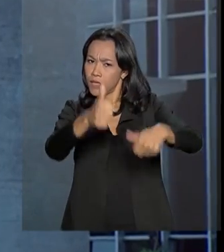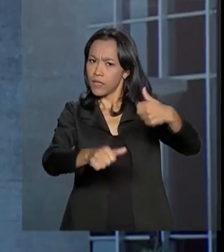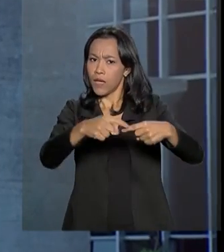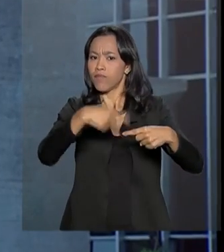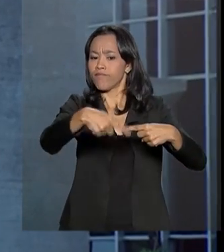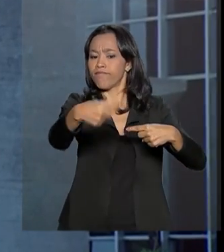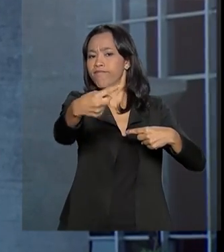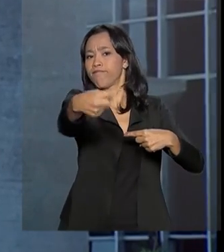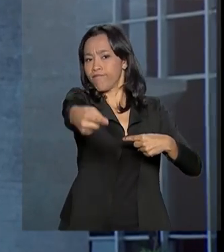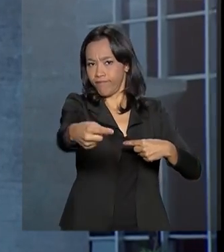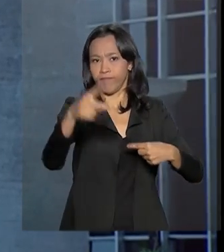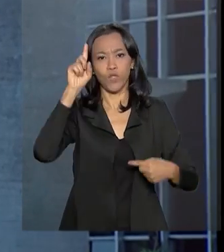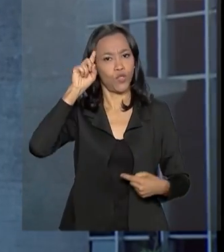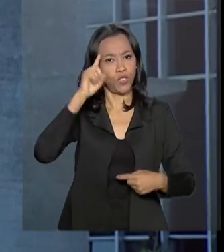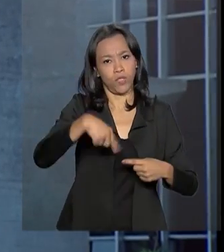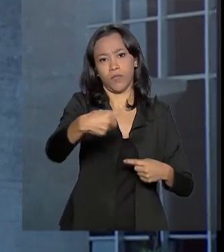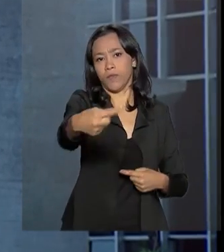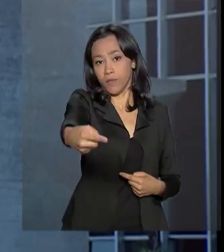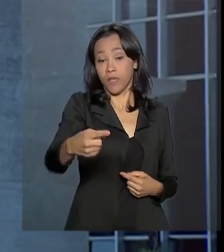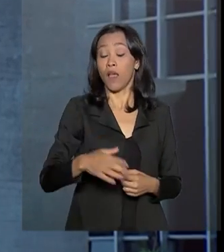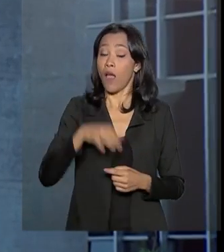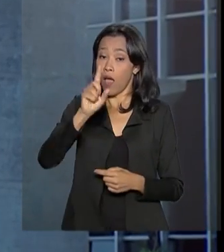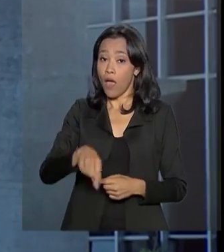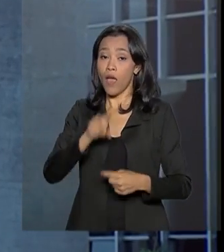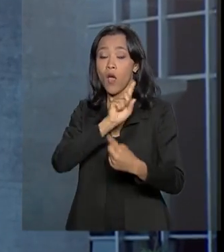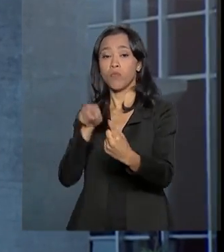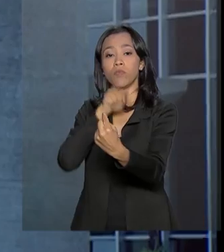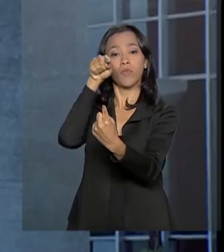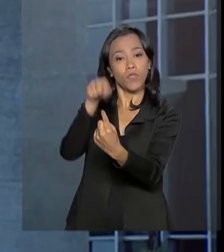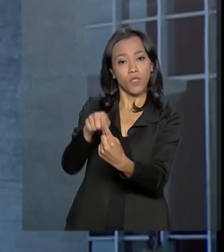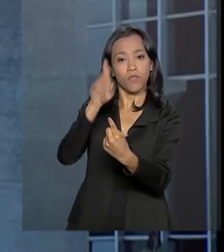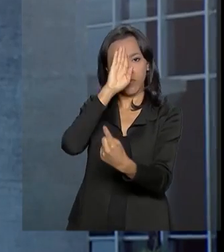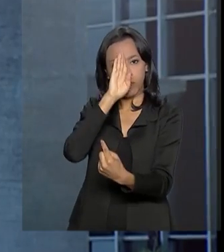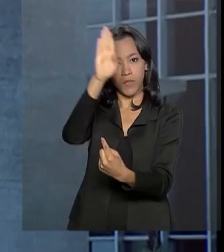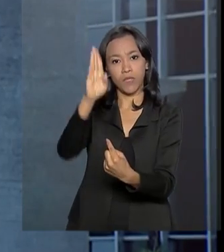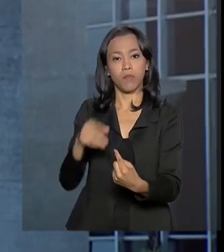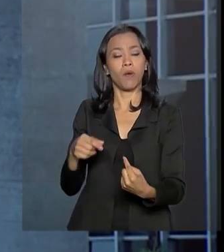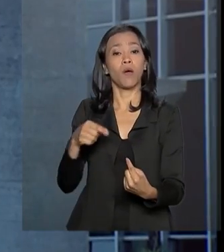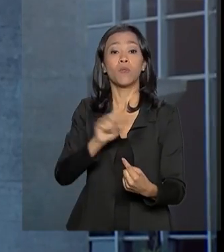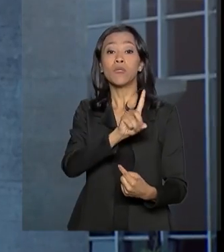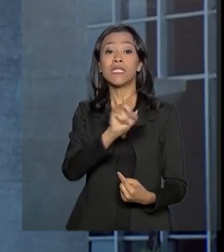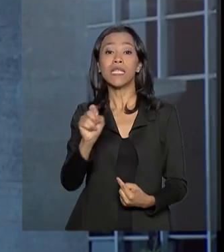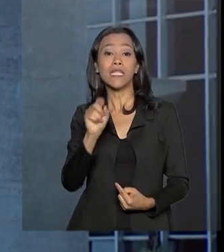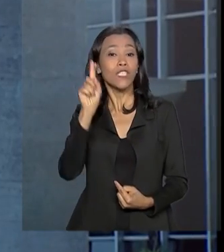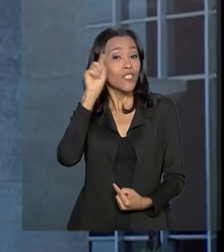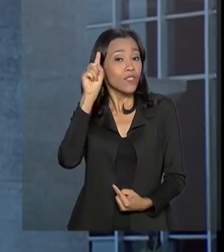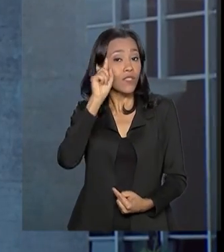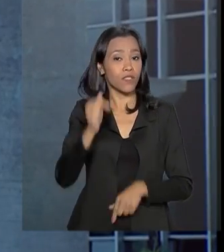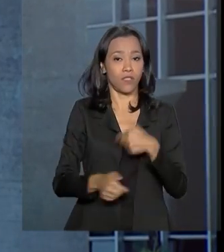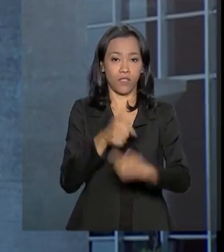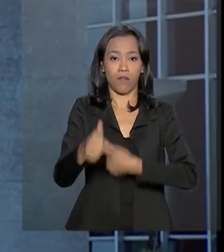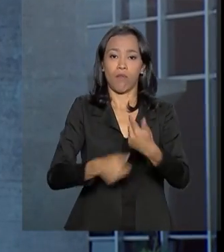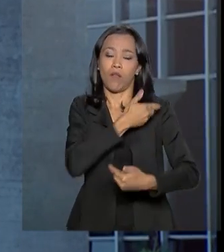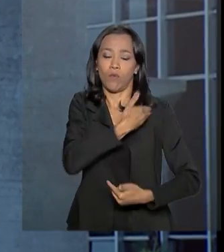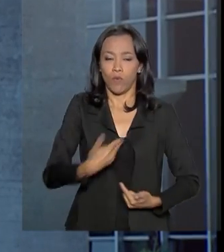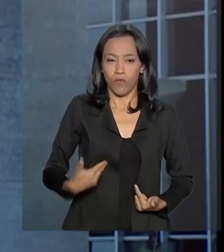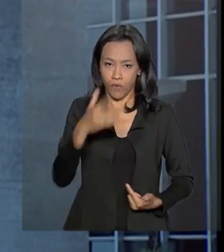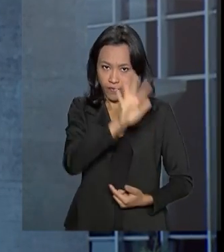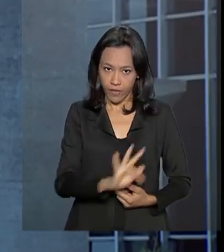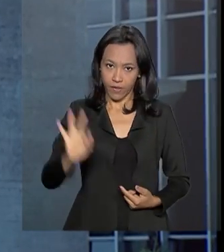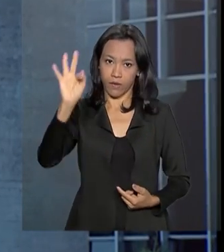próximos dias. E faz parte das metas prioritárias dos 100 dias de trabalho do governo federal.